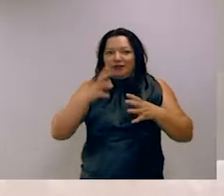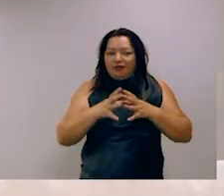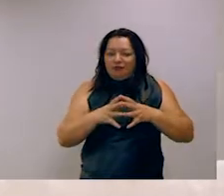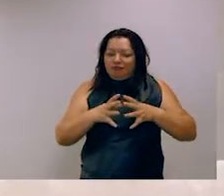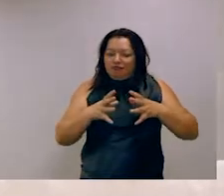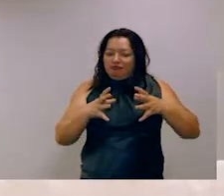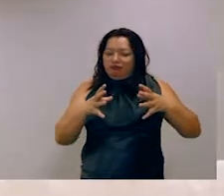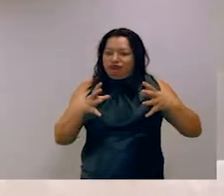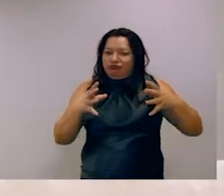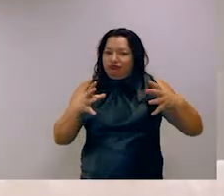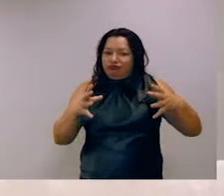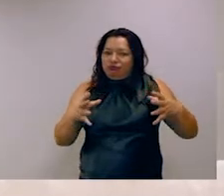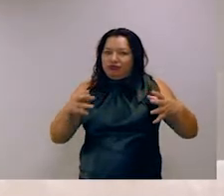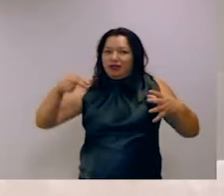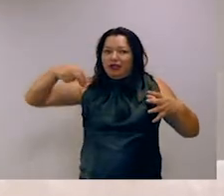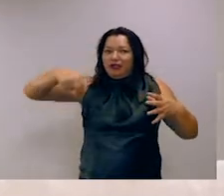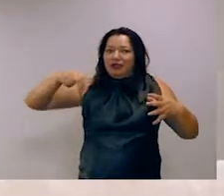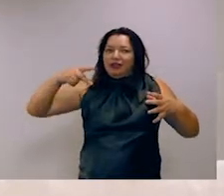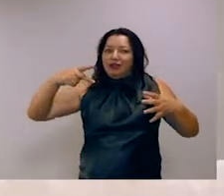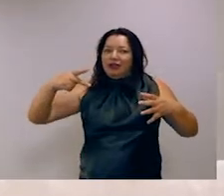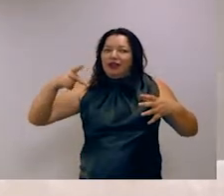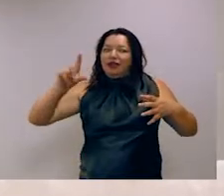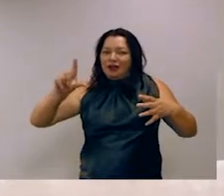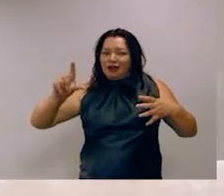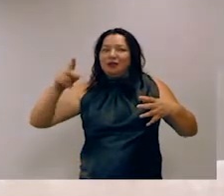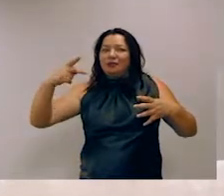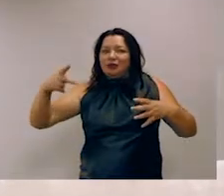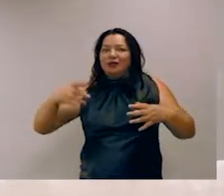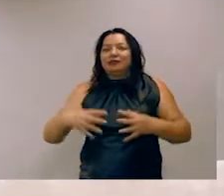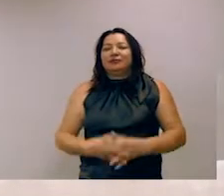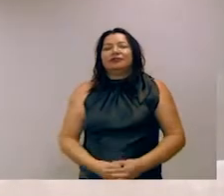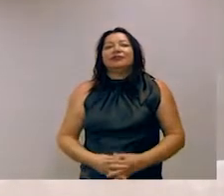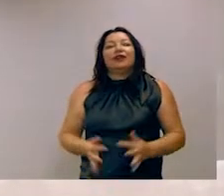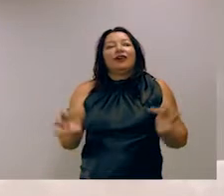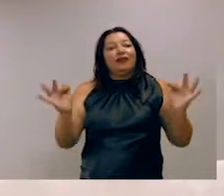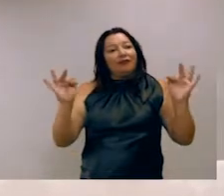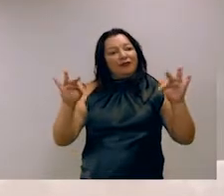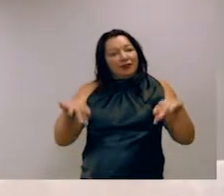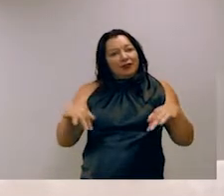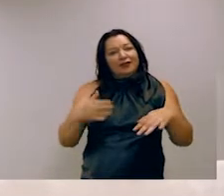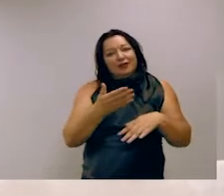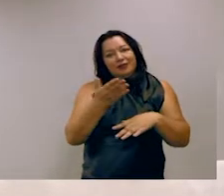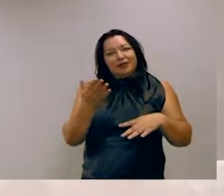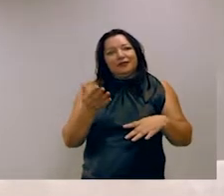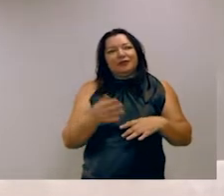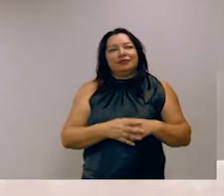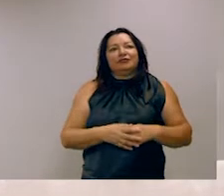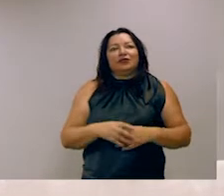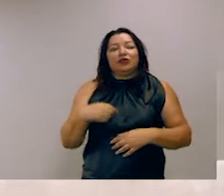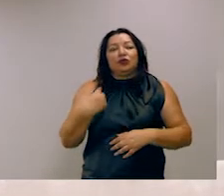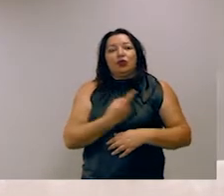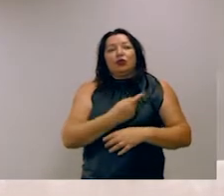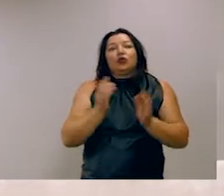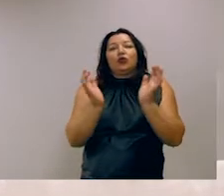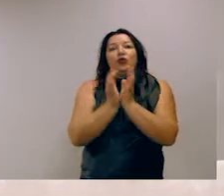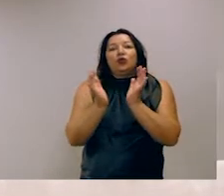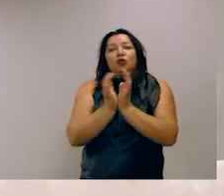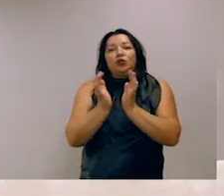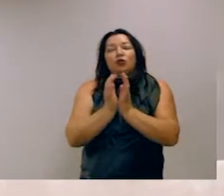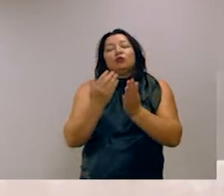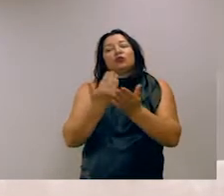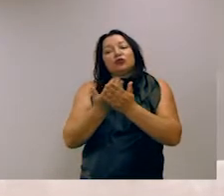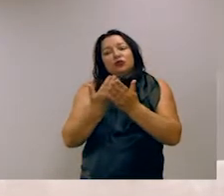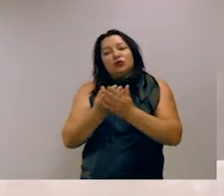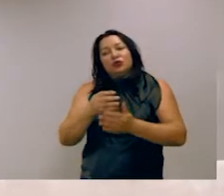Deep Learning e NLP usando esse curso. E bom, finalmente aqui é uma referência para o nosso grupo de estudo caso vocês queiram aprender